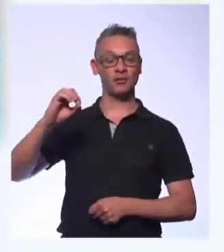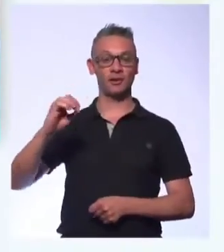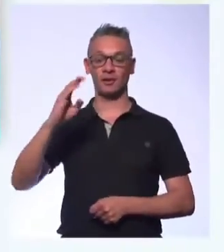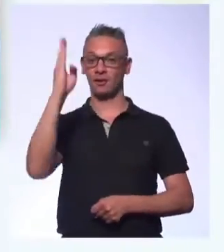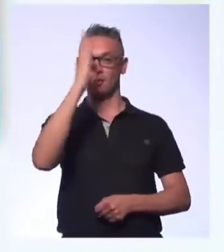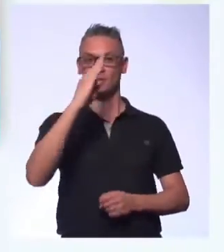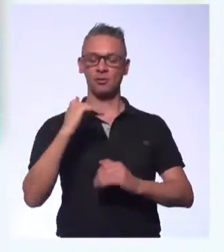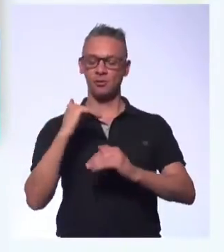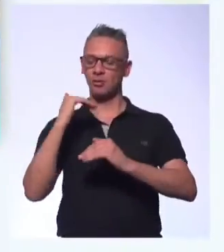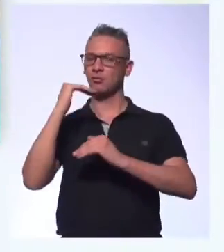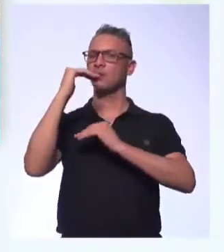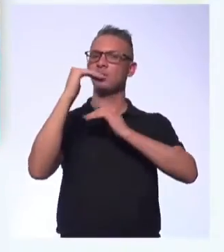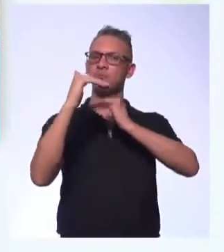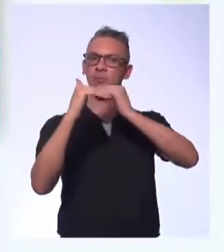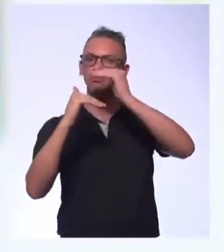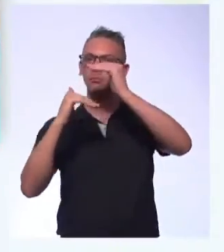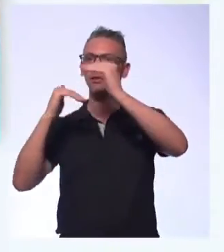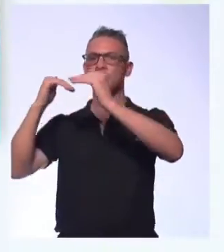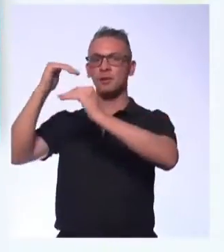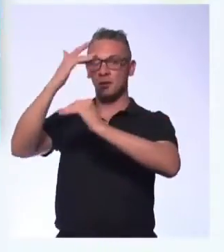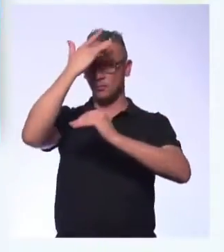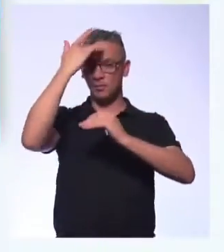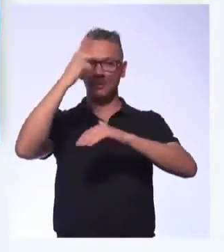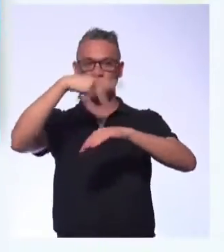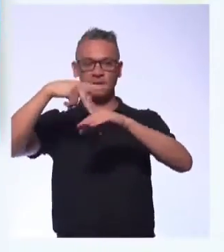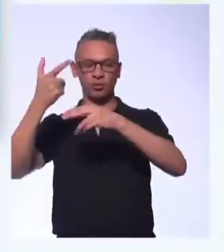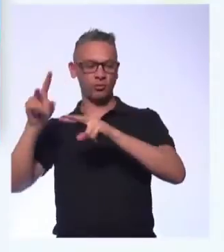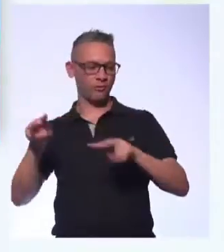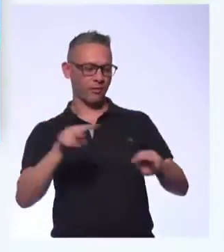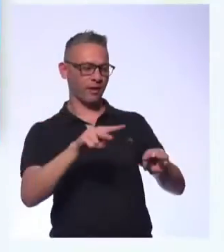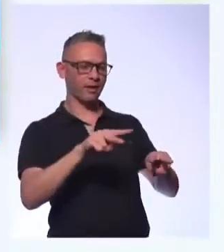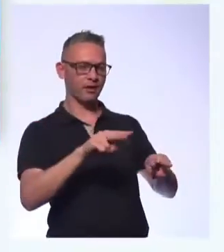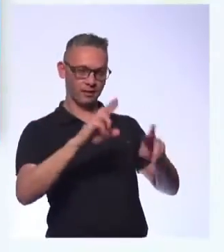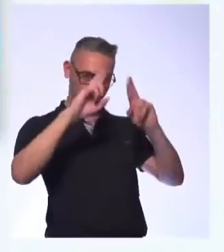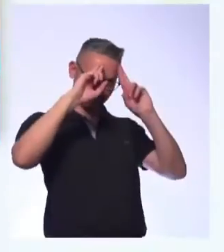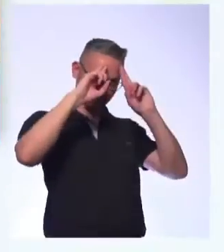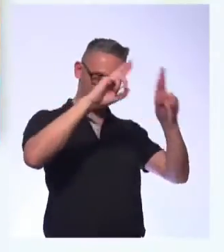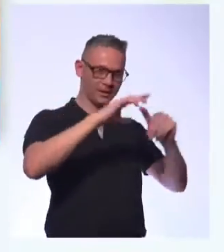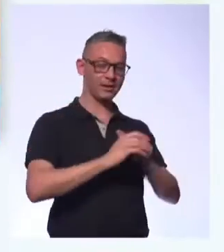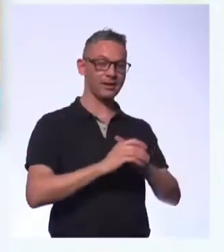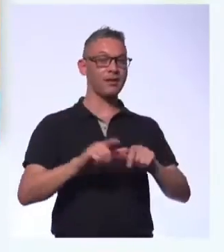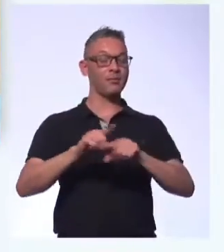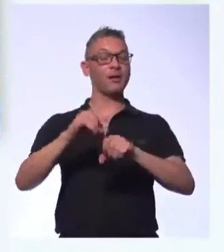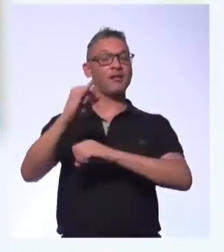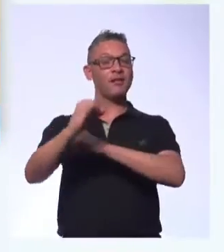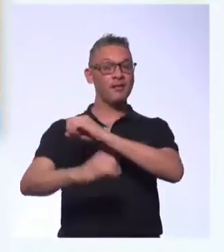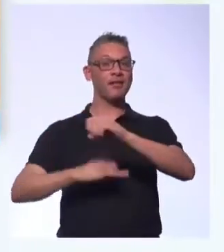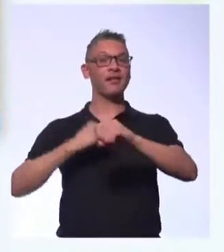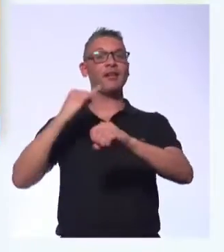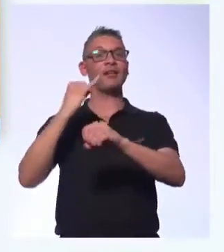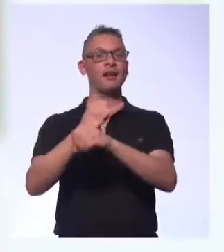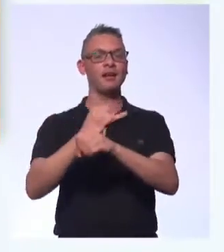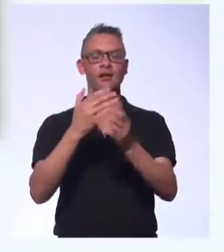sendo respeitado depois do plano real. E a internet abriu as portas do mundo para a geração X.